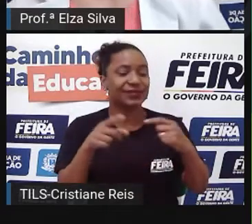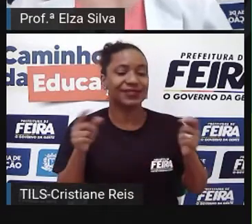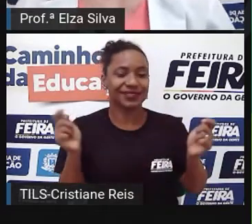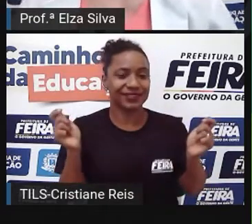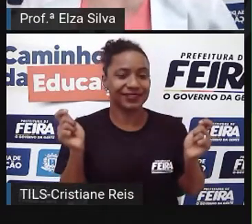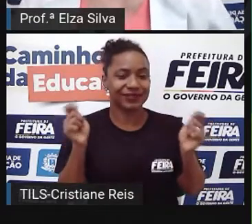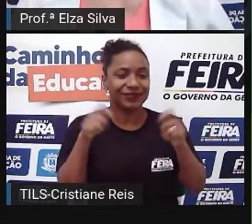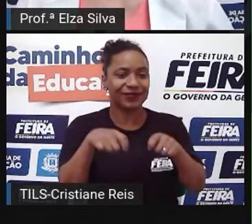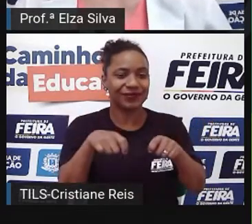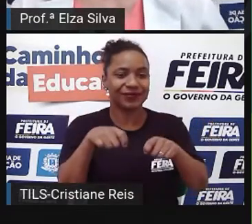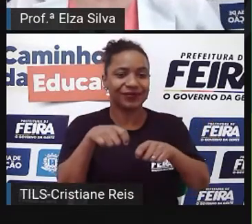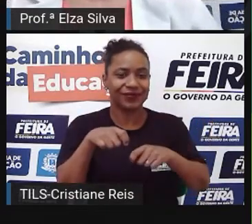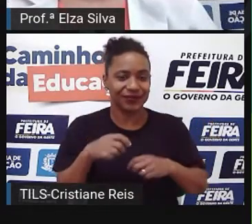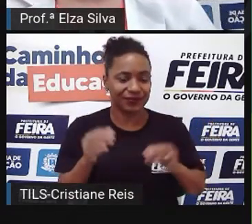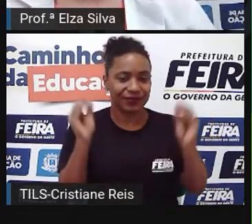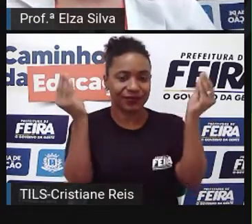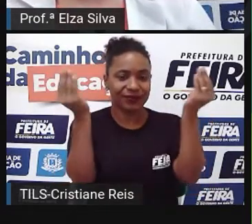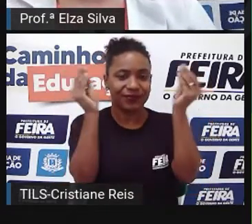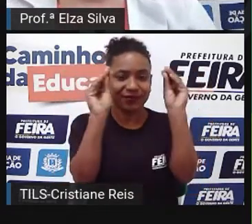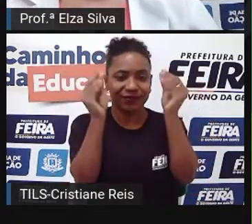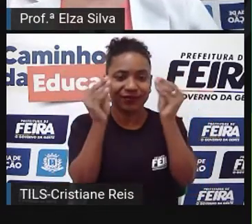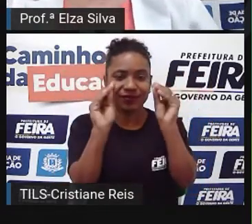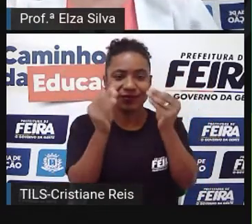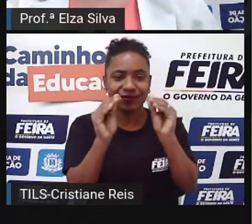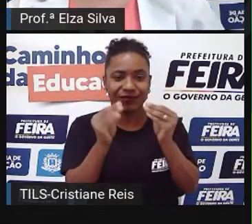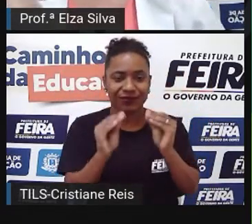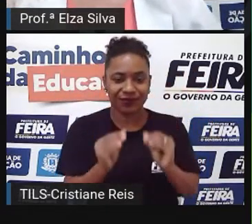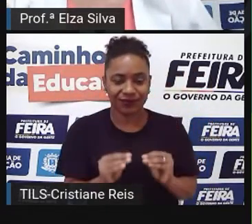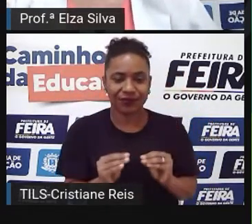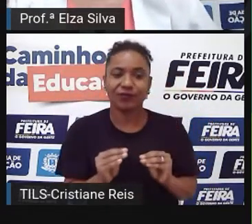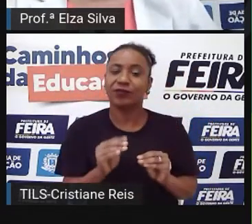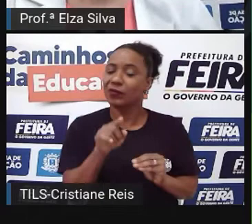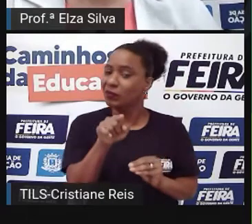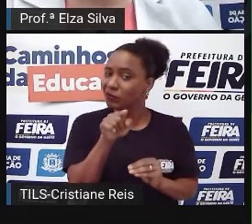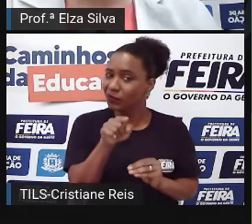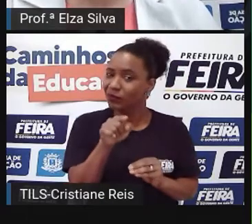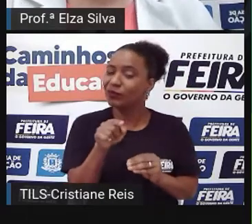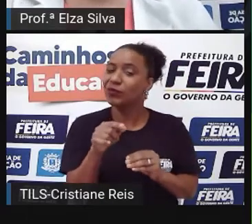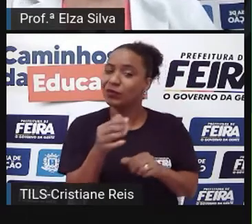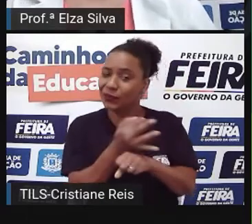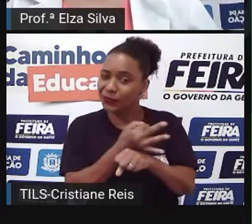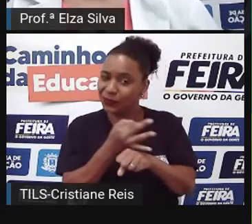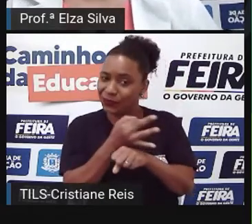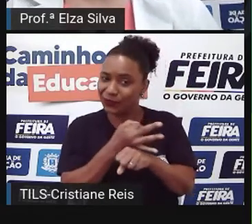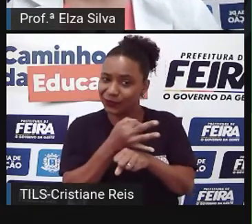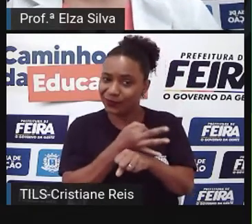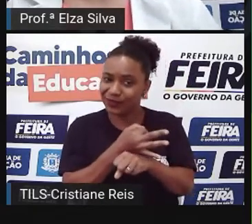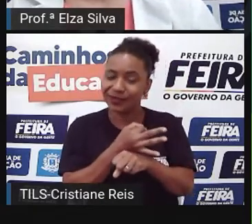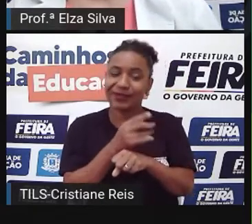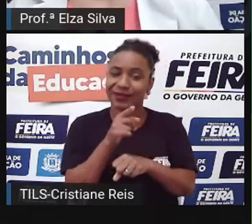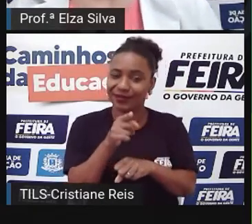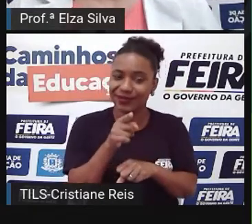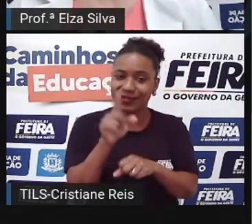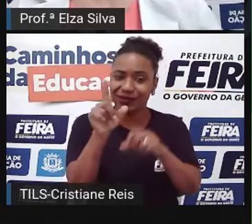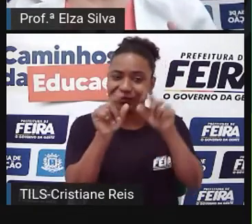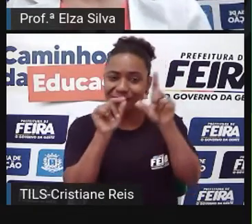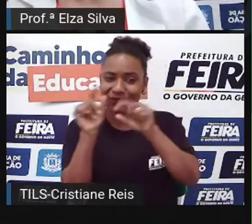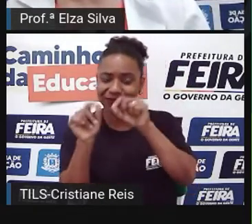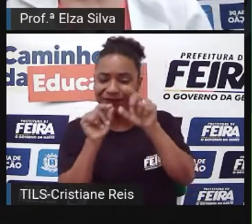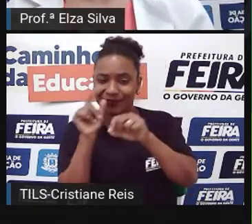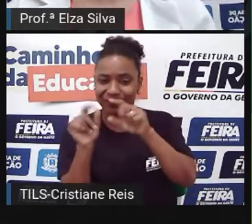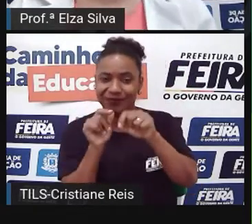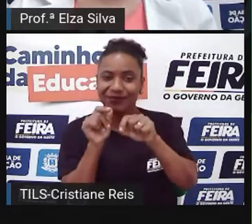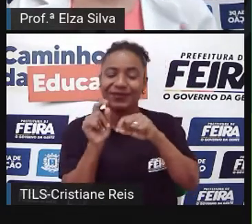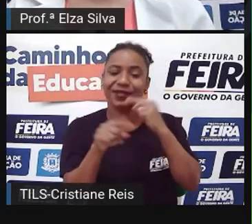Colocar nestes espaços Com base no menu Que eu vou oferecer para vocês Quais as